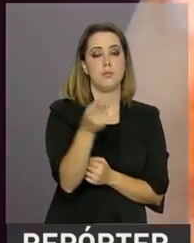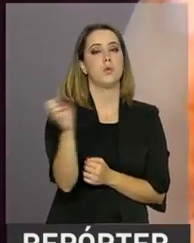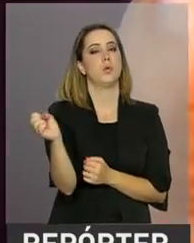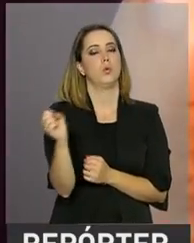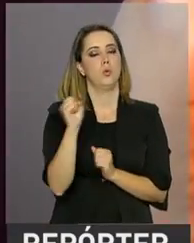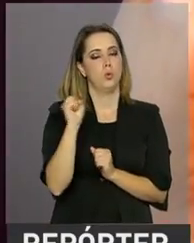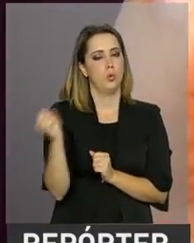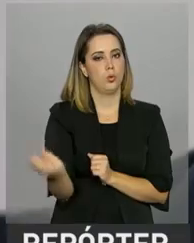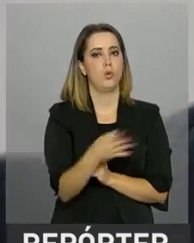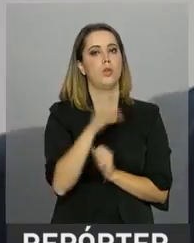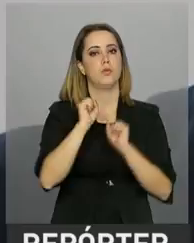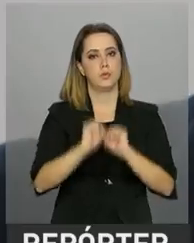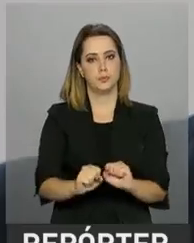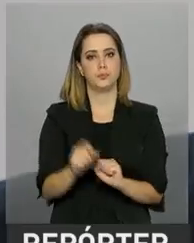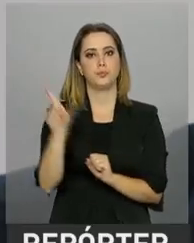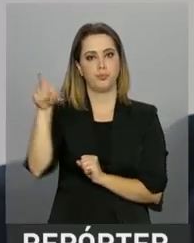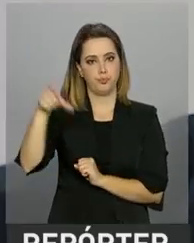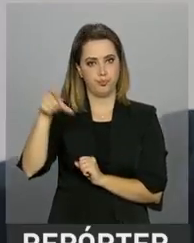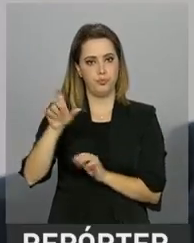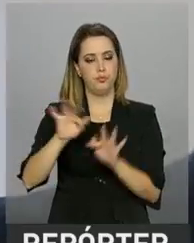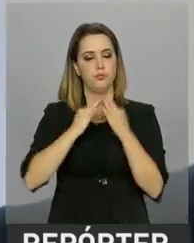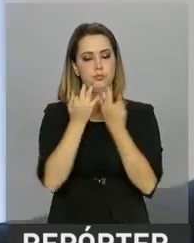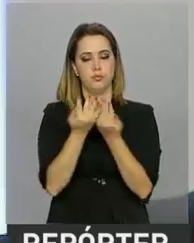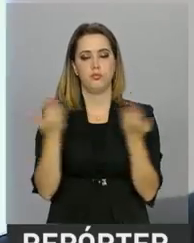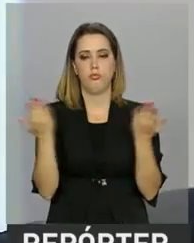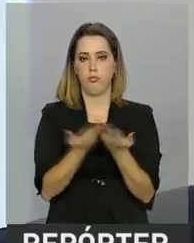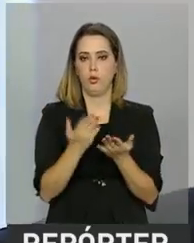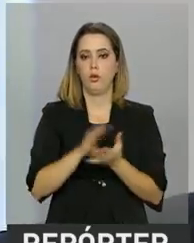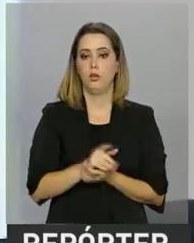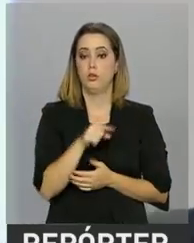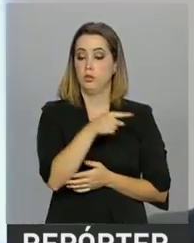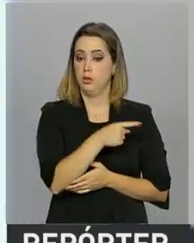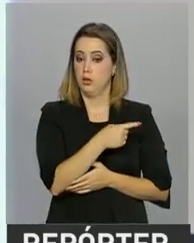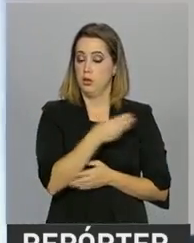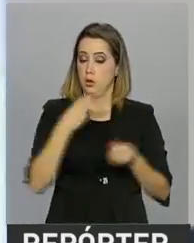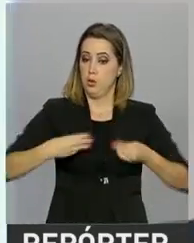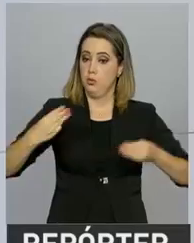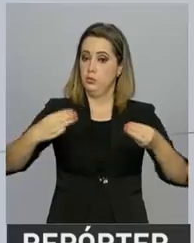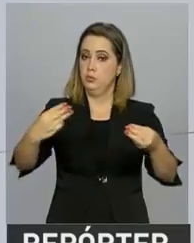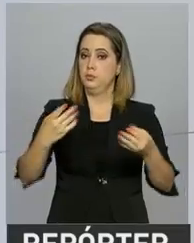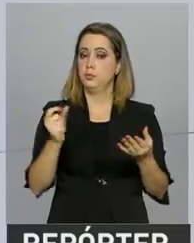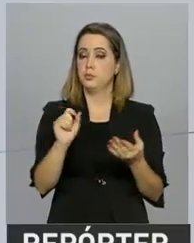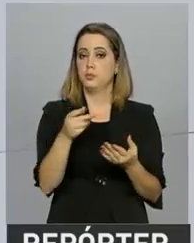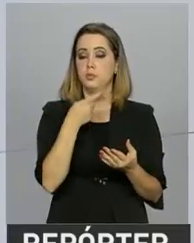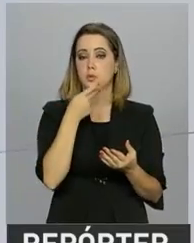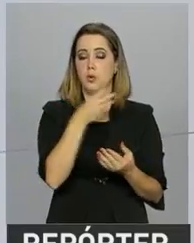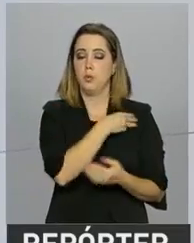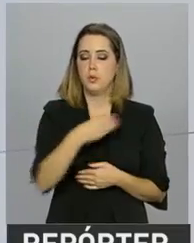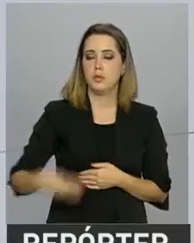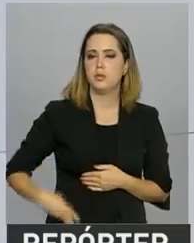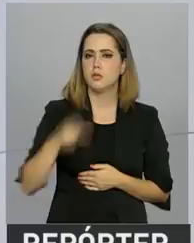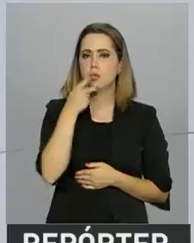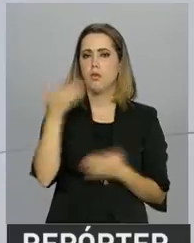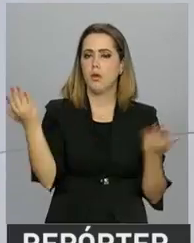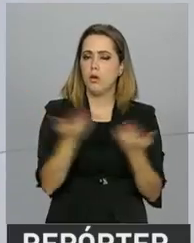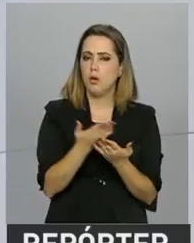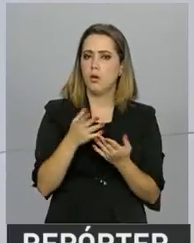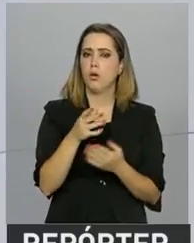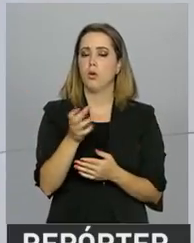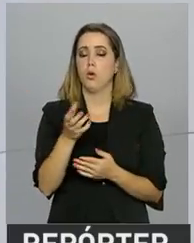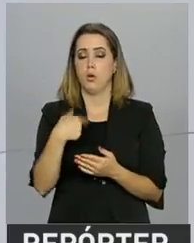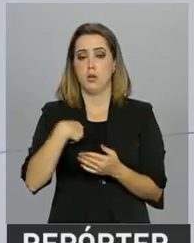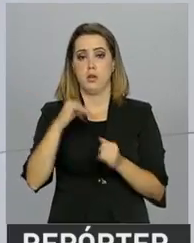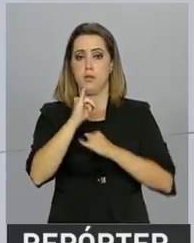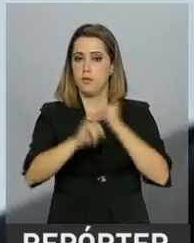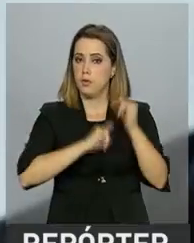receber o benefício. Segundo o ministro Osmar Terra, em 2017, o objetivo do governo é ampliar esse banco de dados